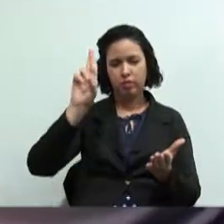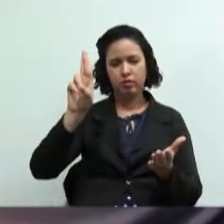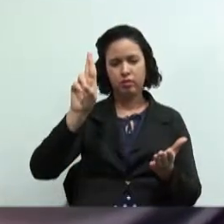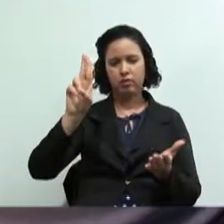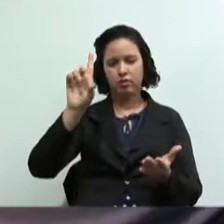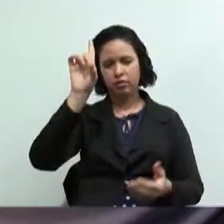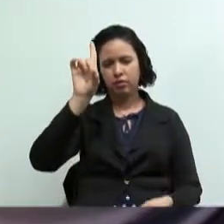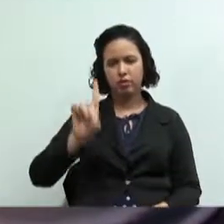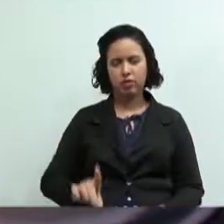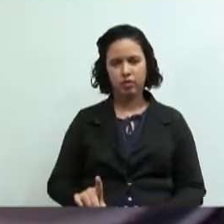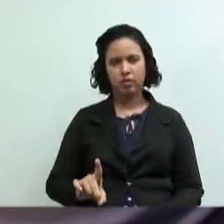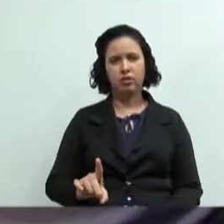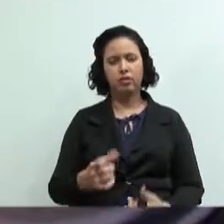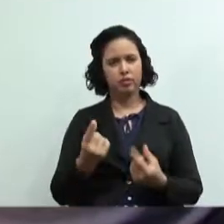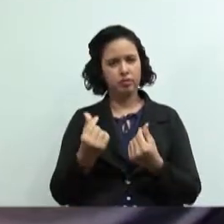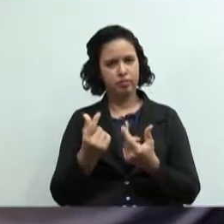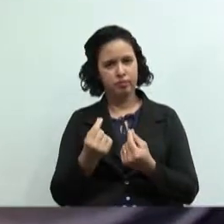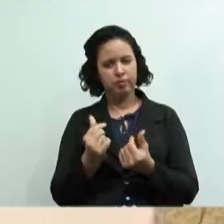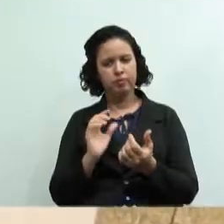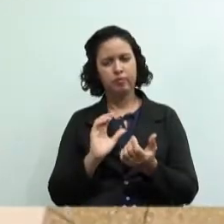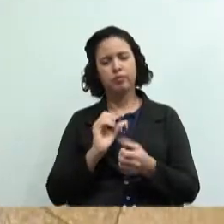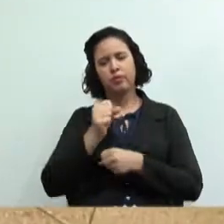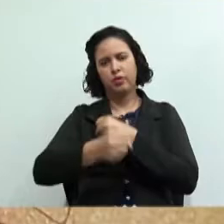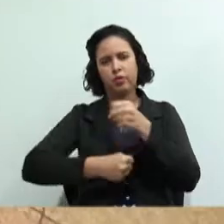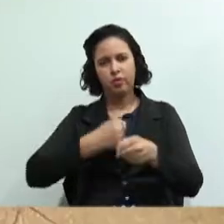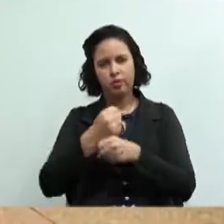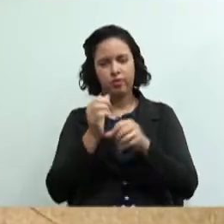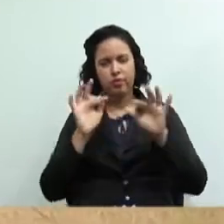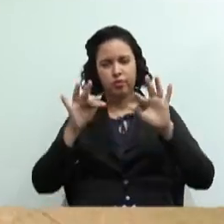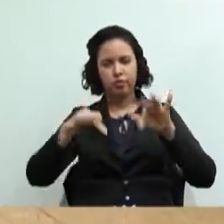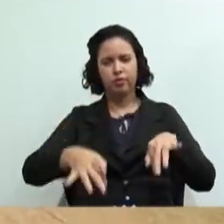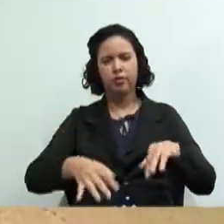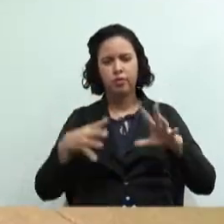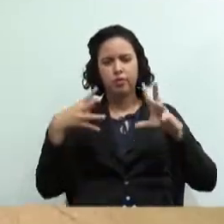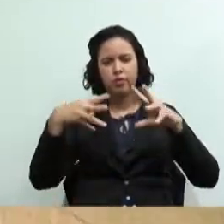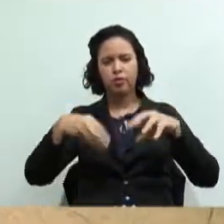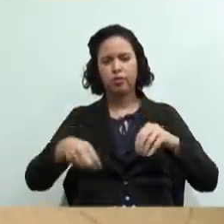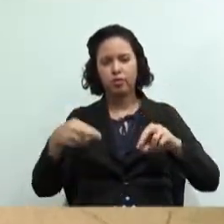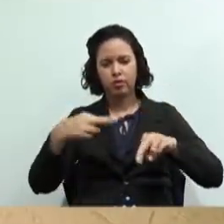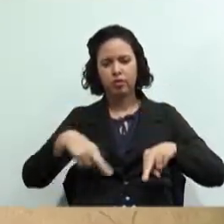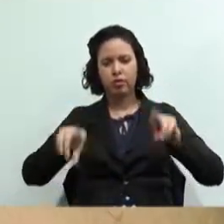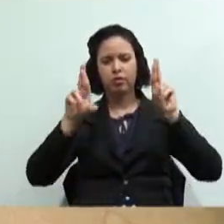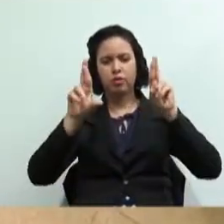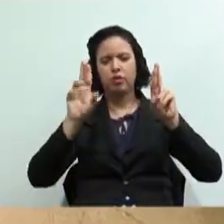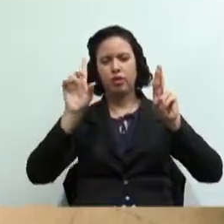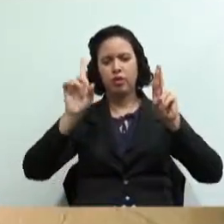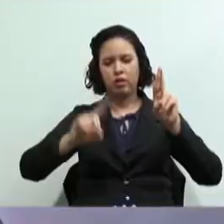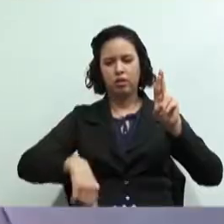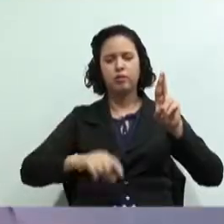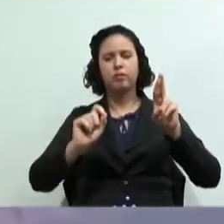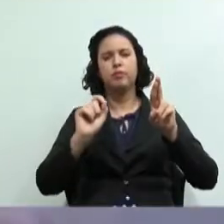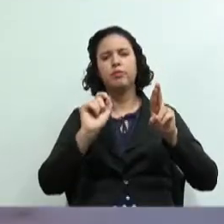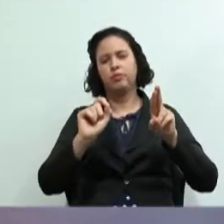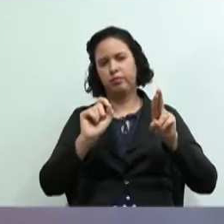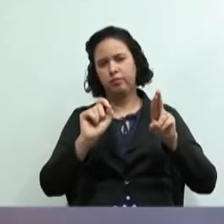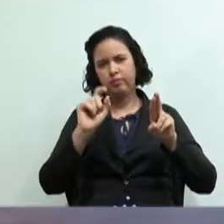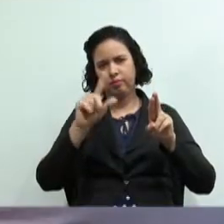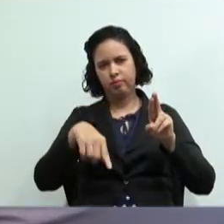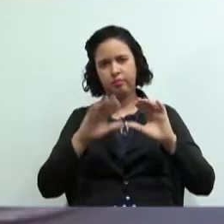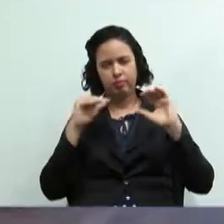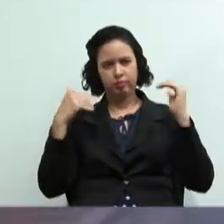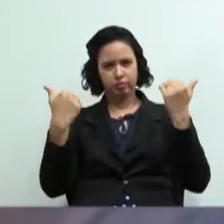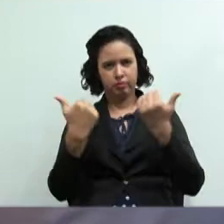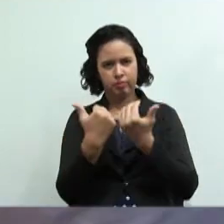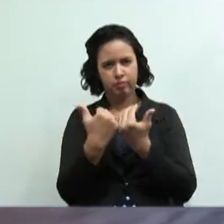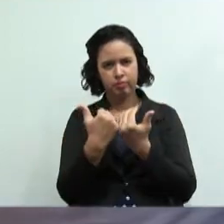direito ao capital que sobra no fim do ano. E todas as decisões são aprovadas em assembleia. Rondônia tem diversas